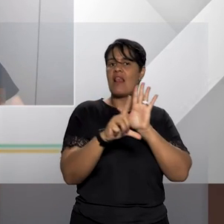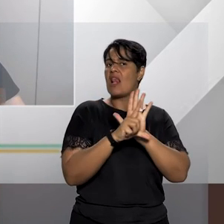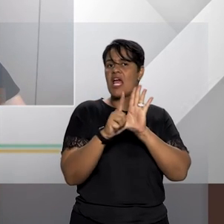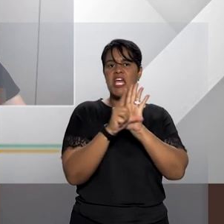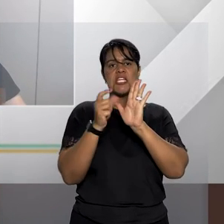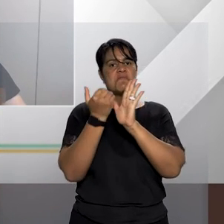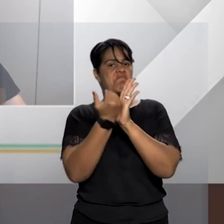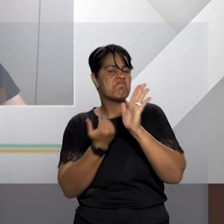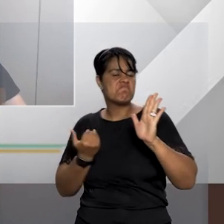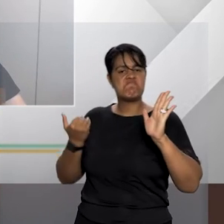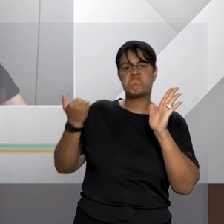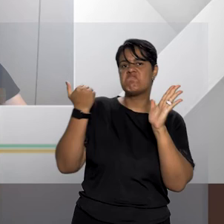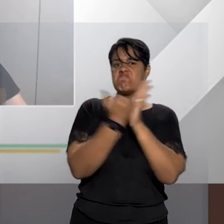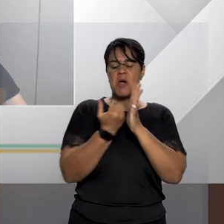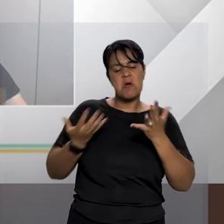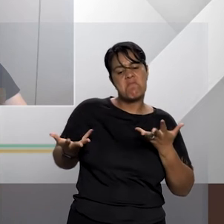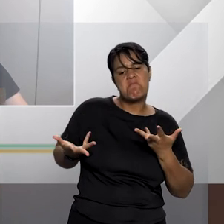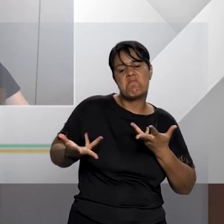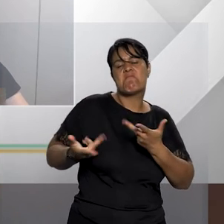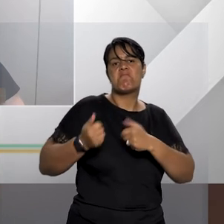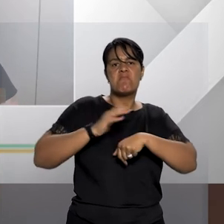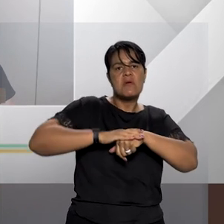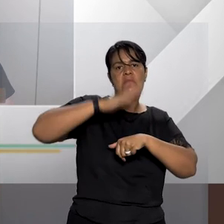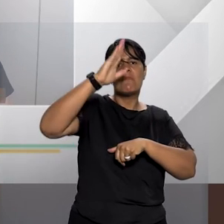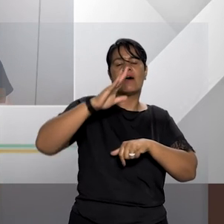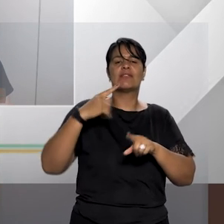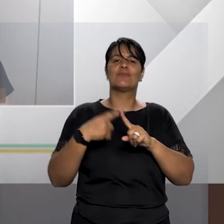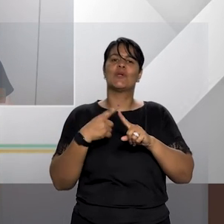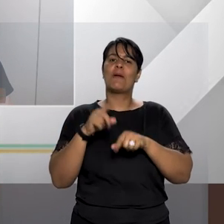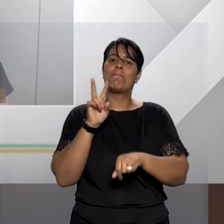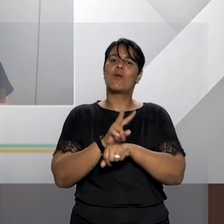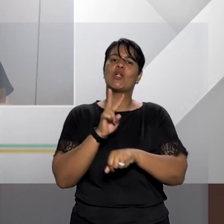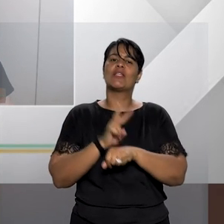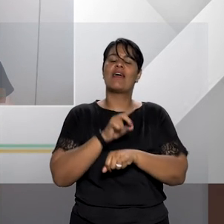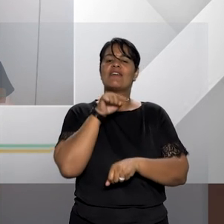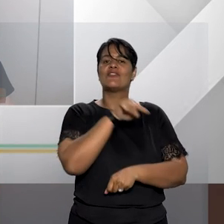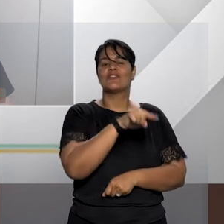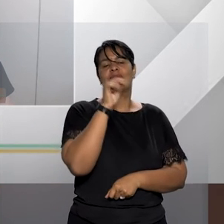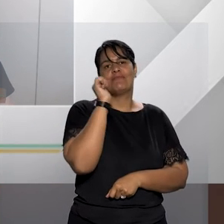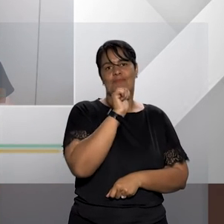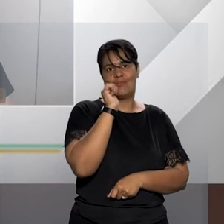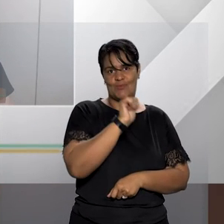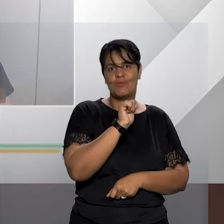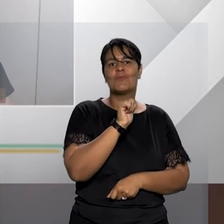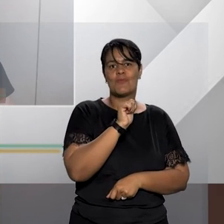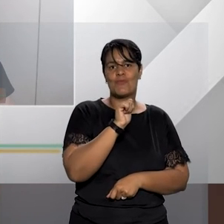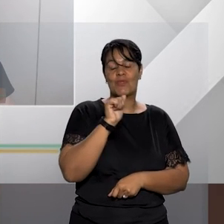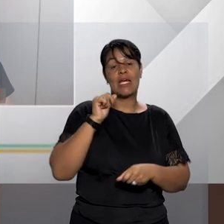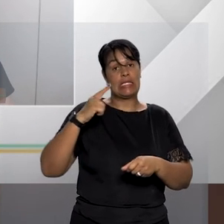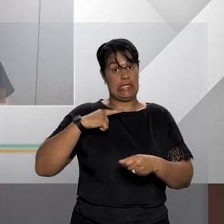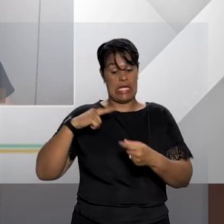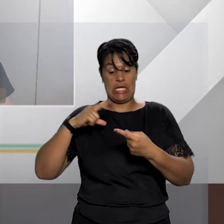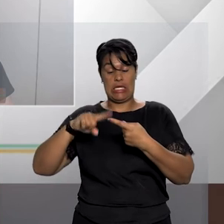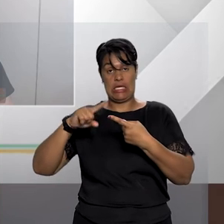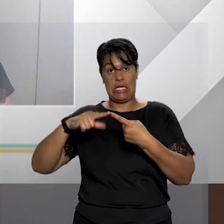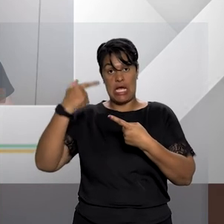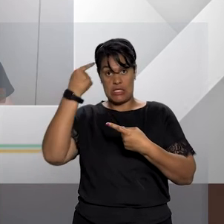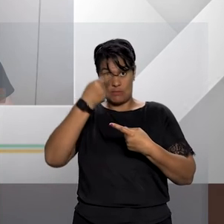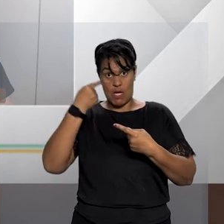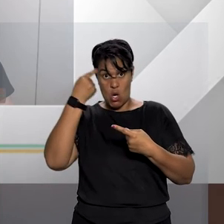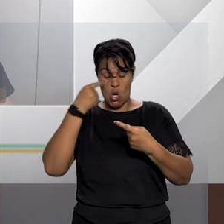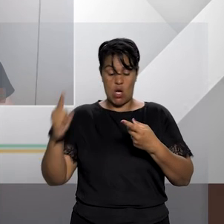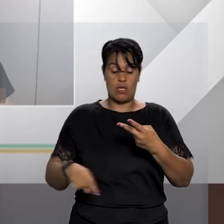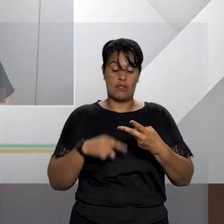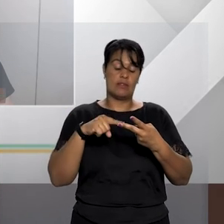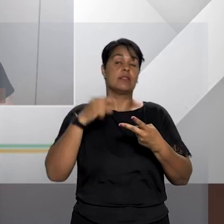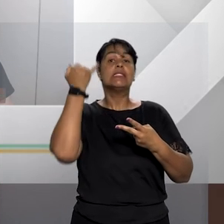em termos de proteção à mulher atrás apenas da espanhola que é de 2004 e da lei chilena de